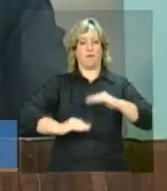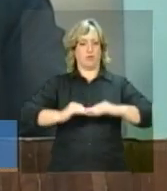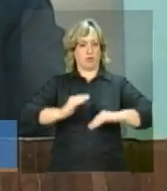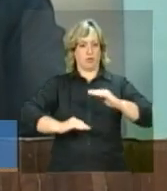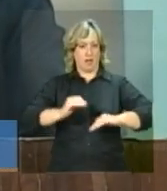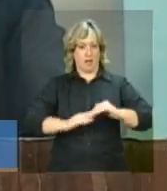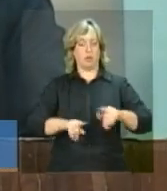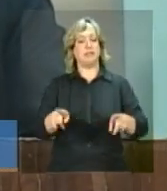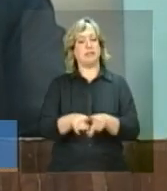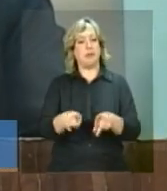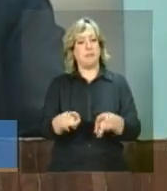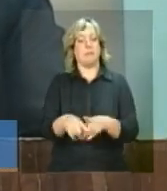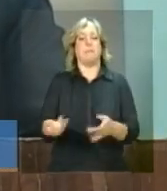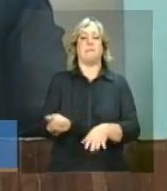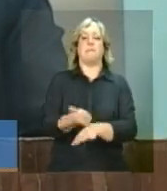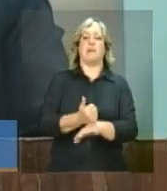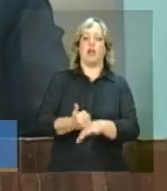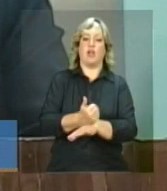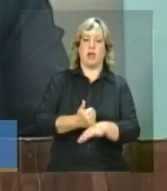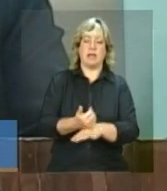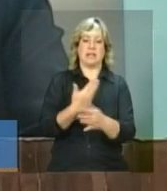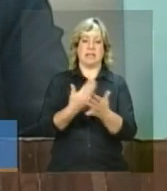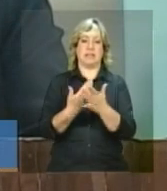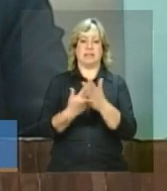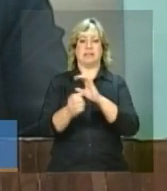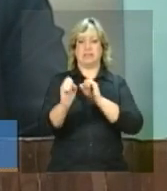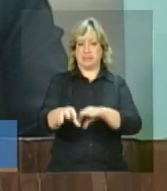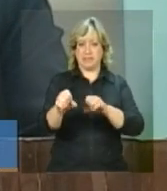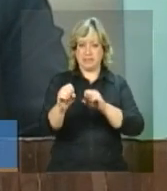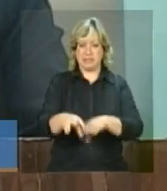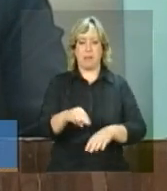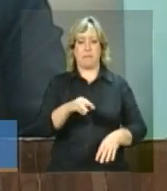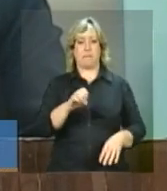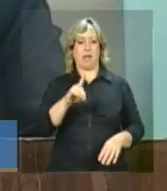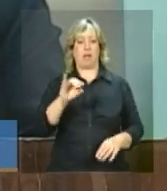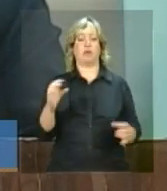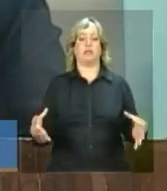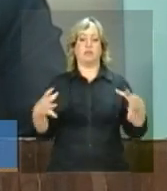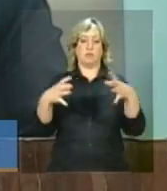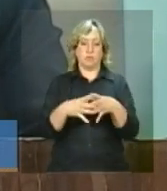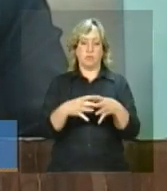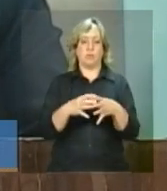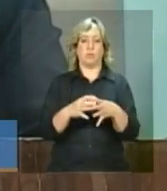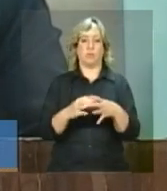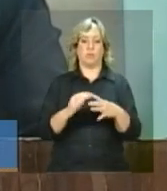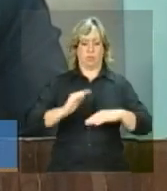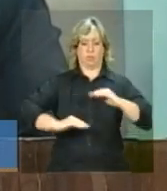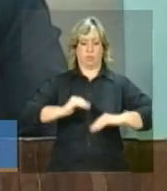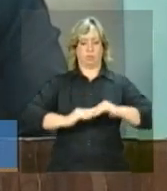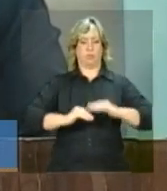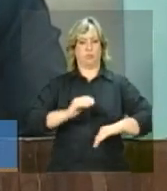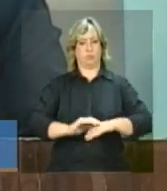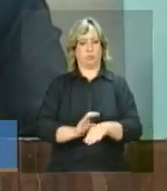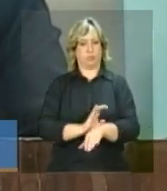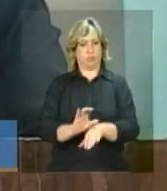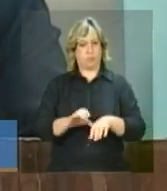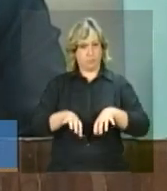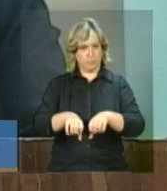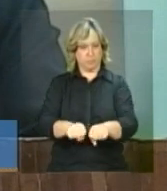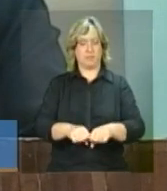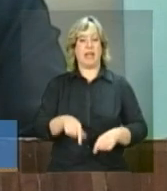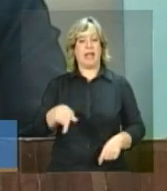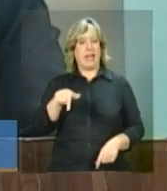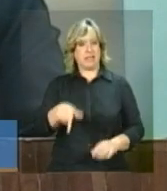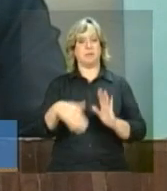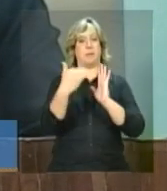a melhoria do ensino médio integrado à qualificação profissional. Esse